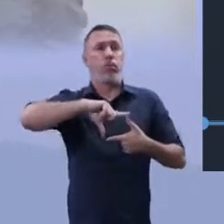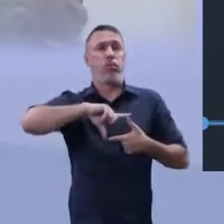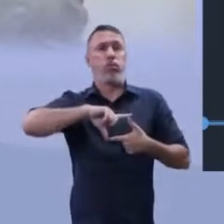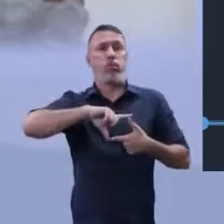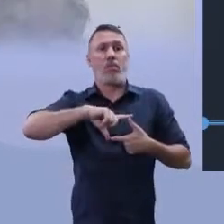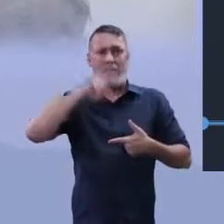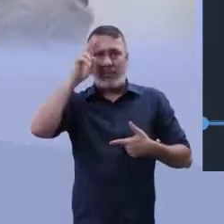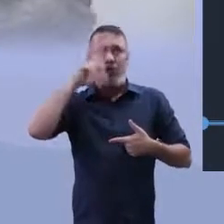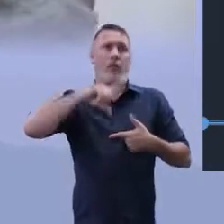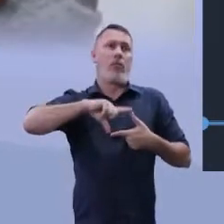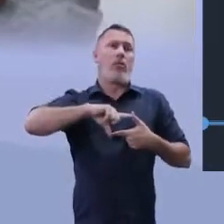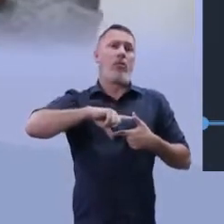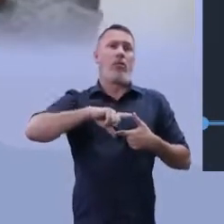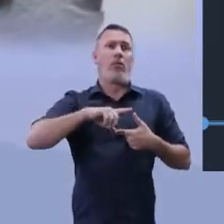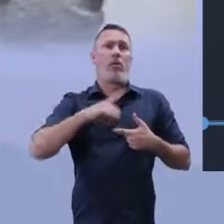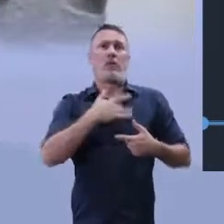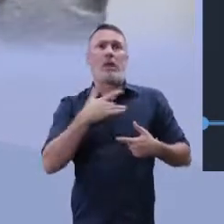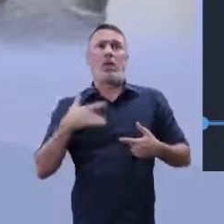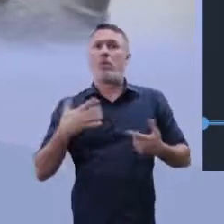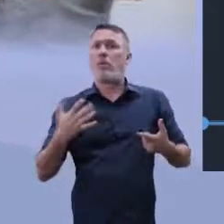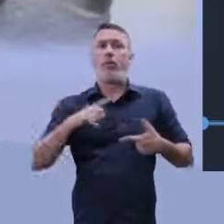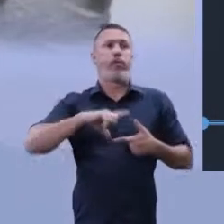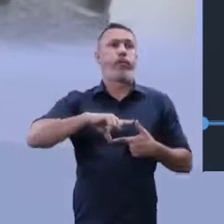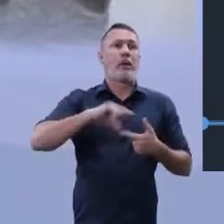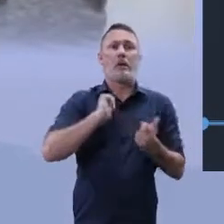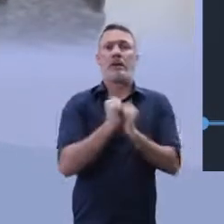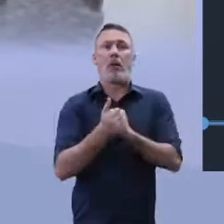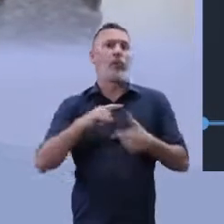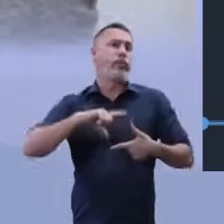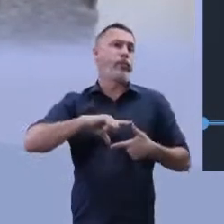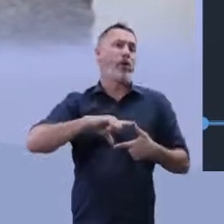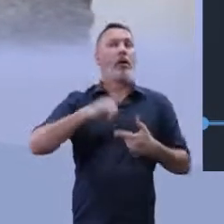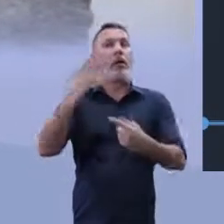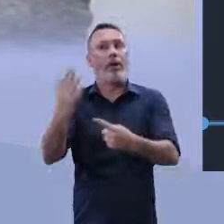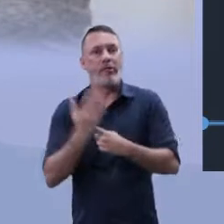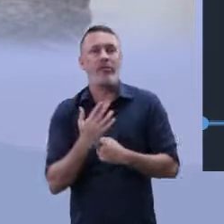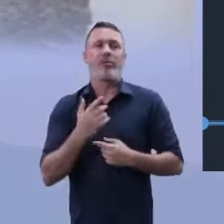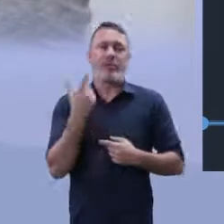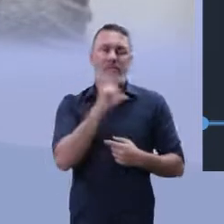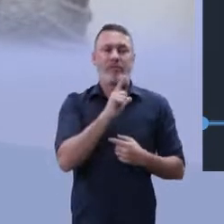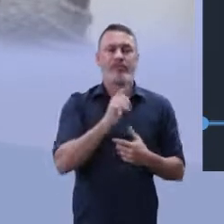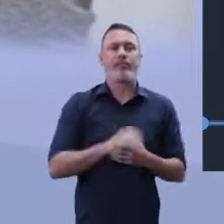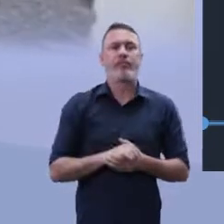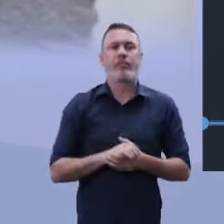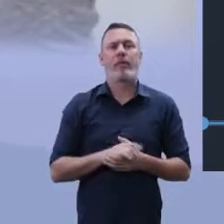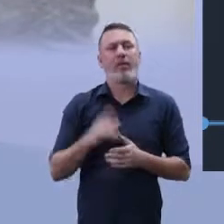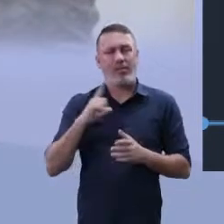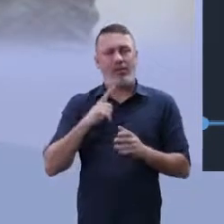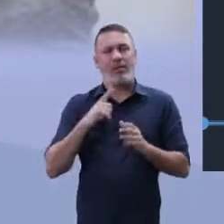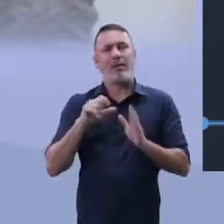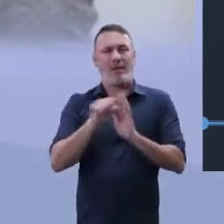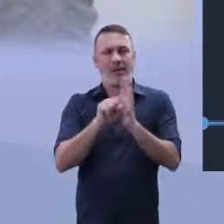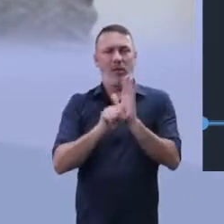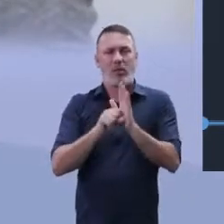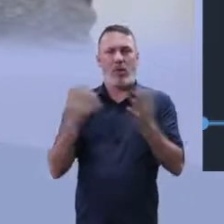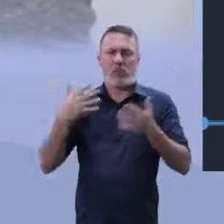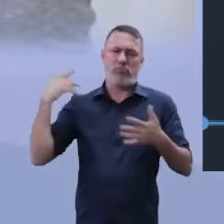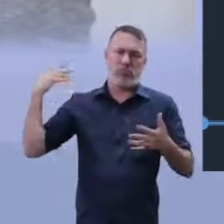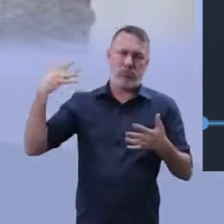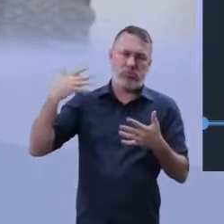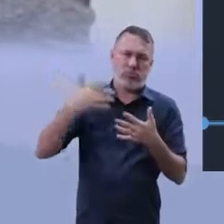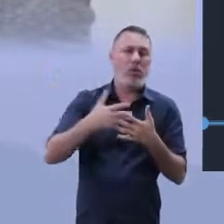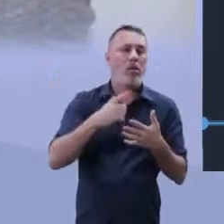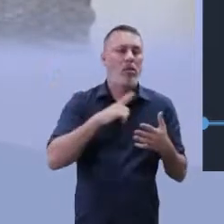a questão da obesidade e sedentarismo, seria resolvido com a prática esportiva. No decorrer do século, o esporte, ele vai